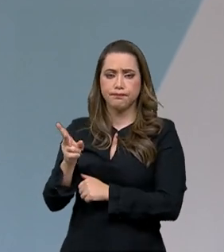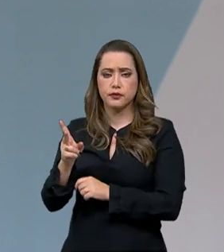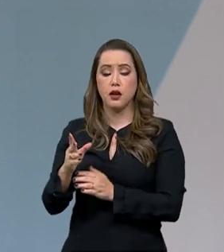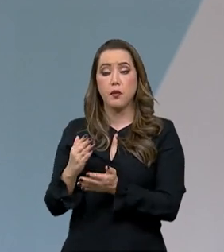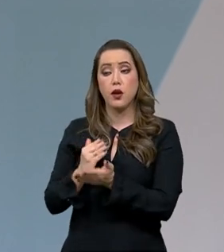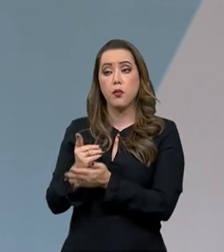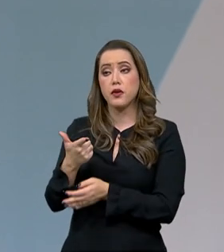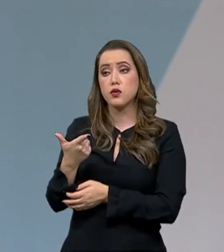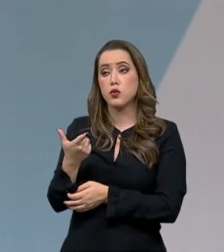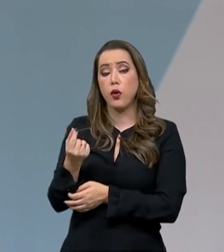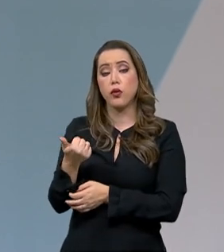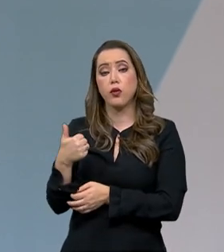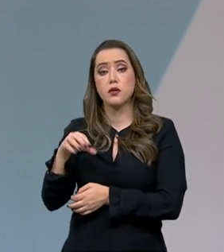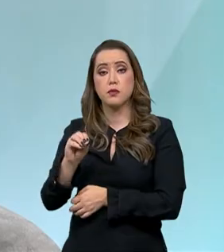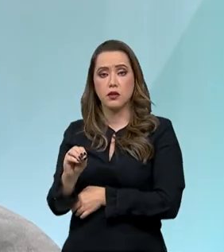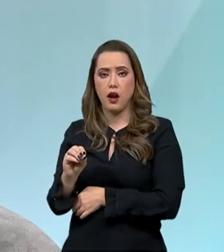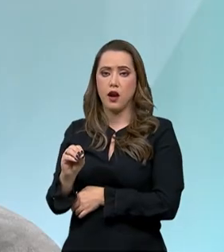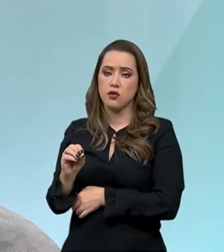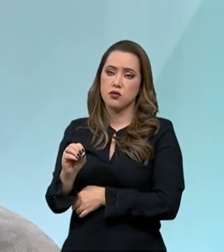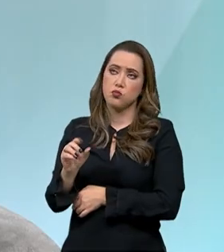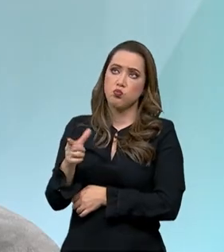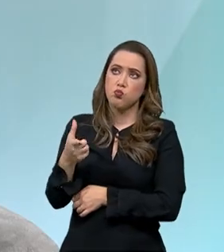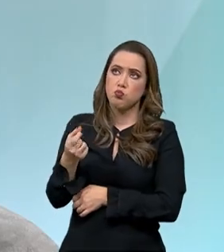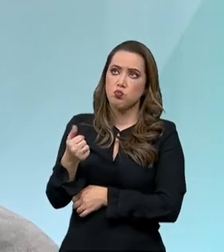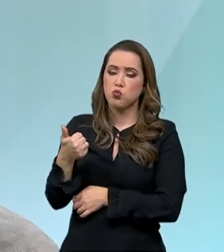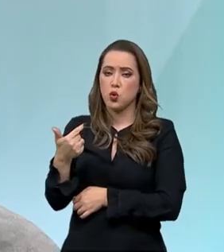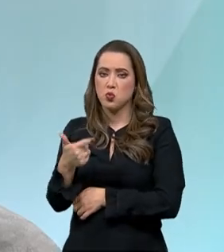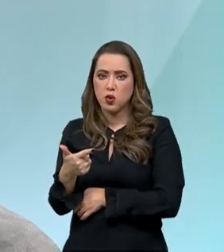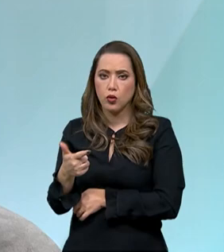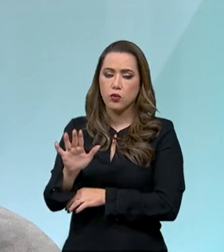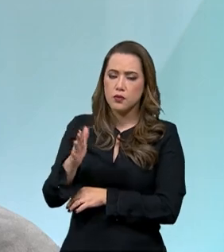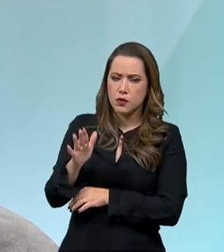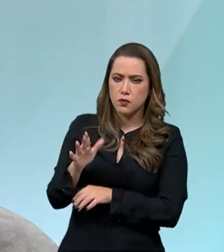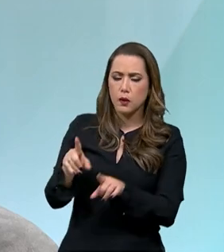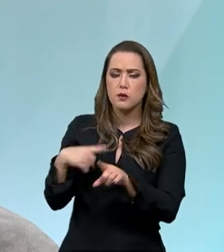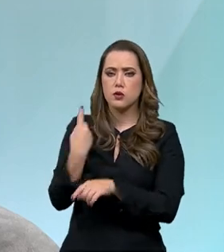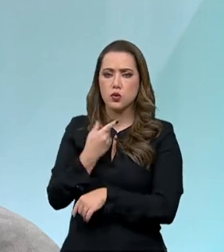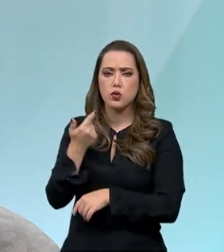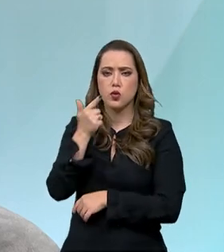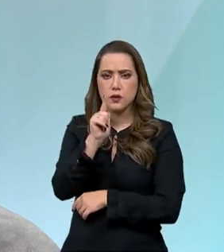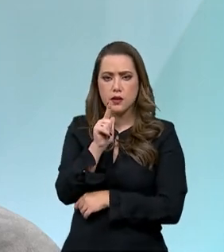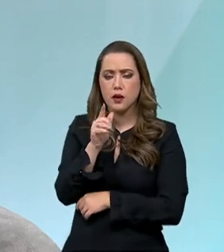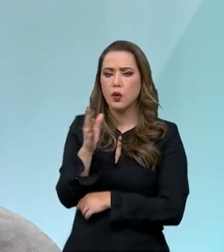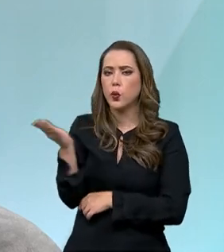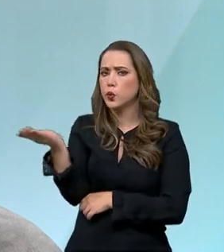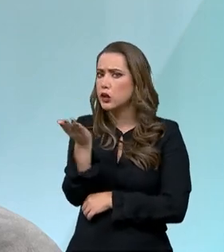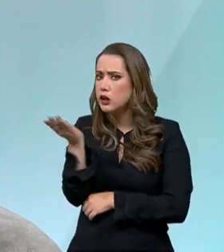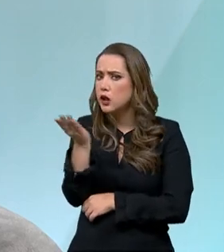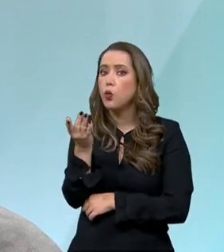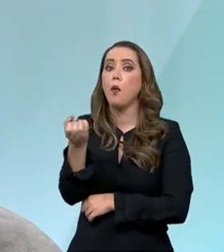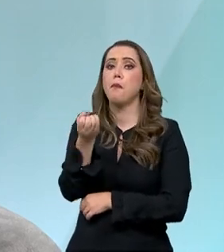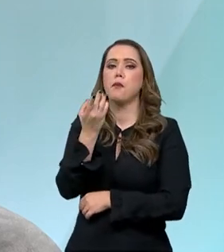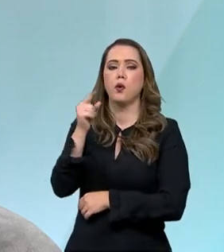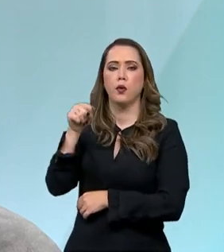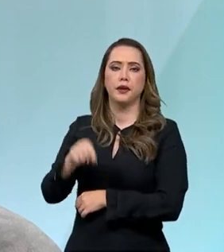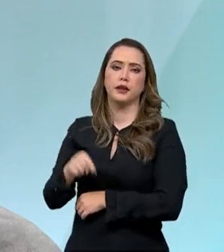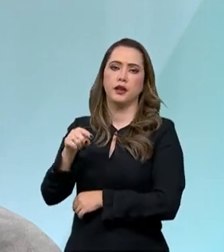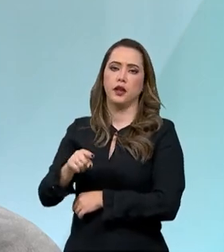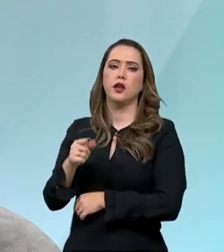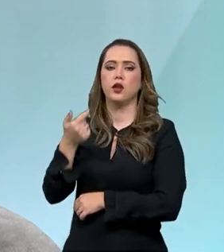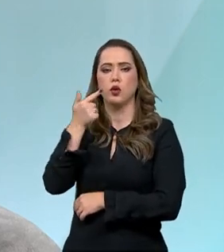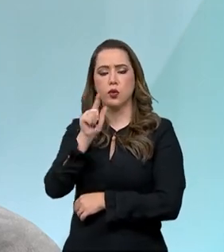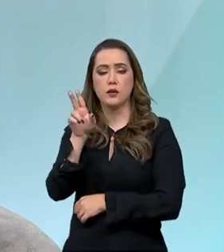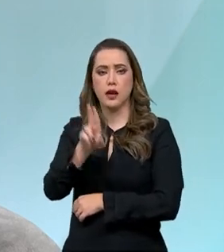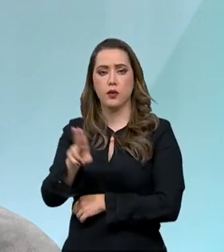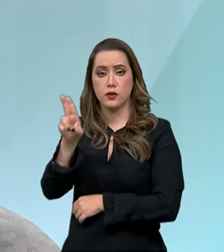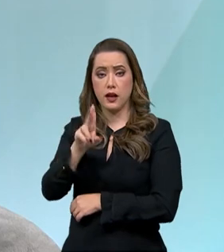começamos a trazer o trigo para os cerrados, Desenvolvemos variedades que são adaptadas aqui ao cerrado,